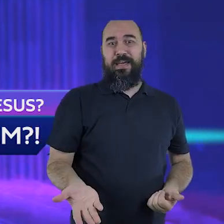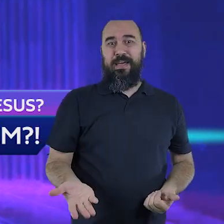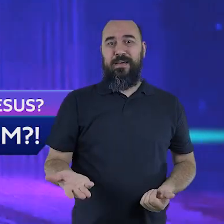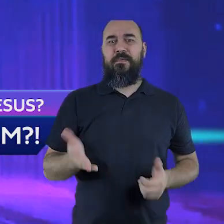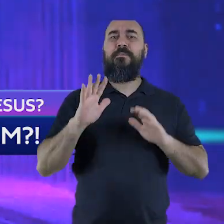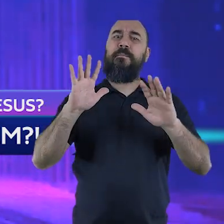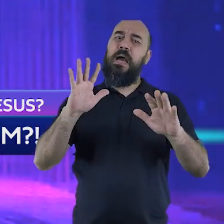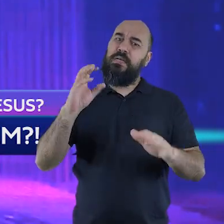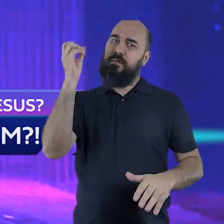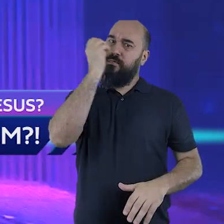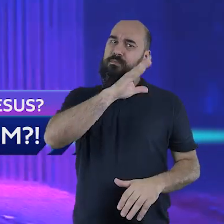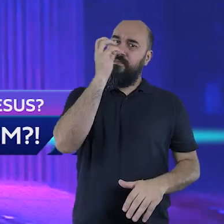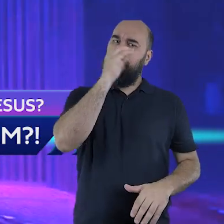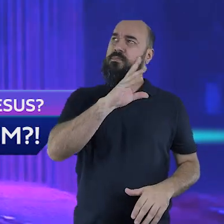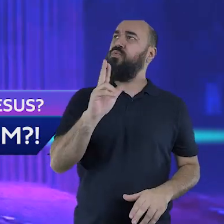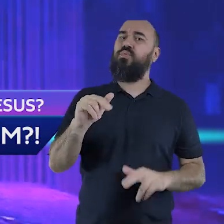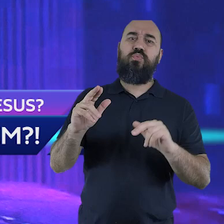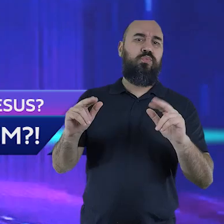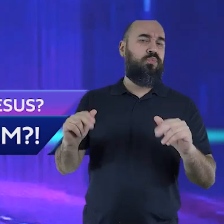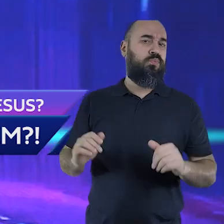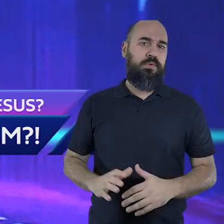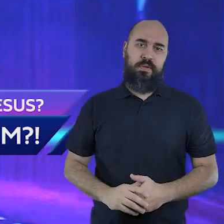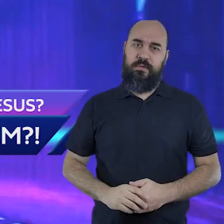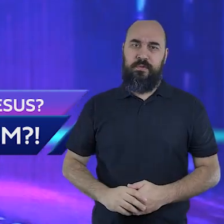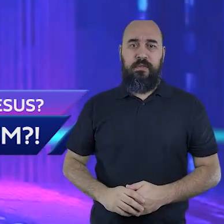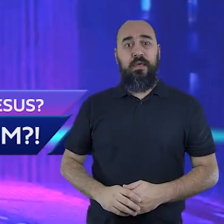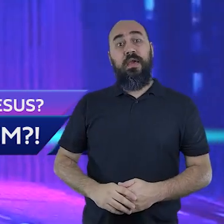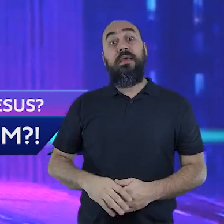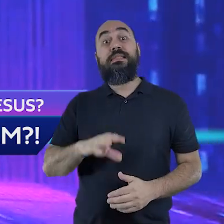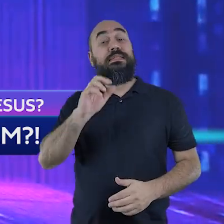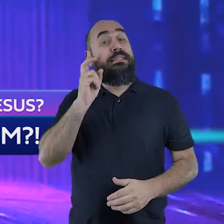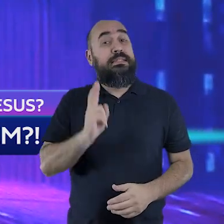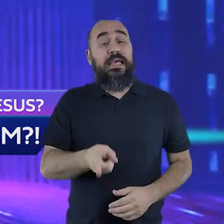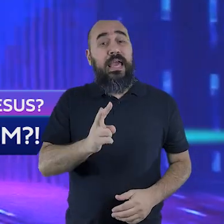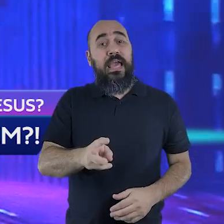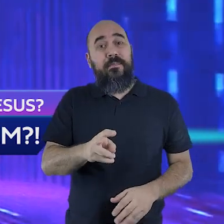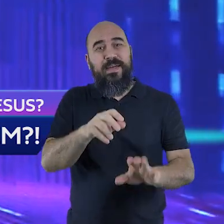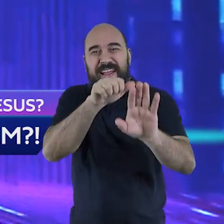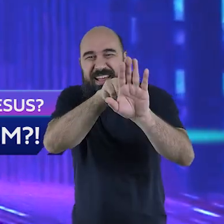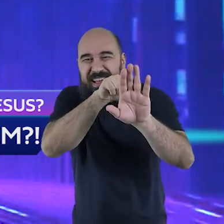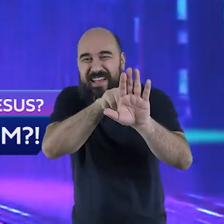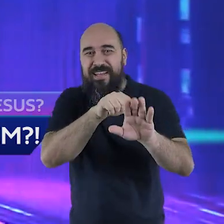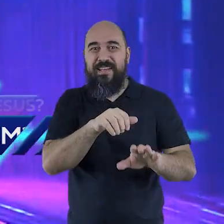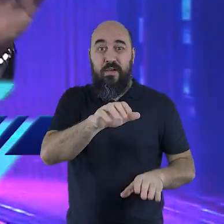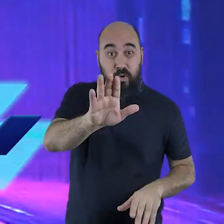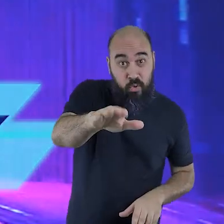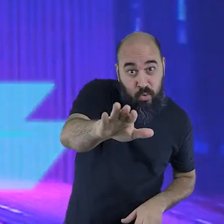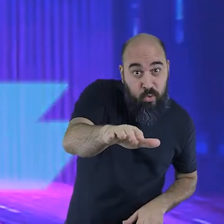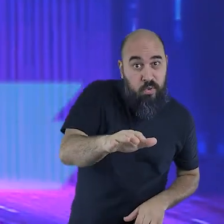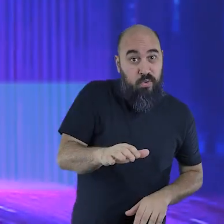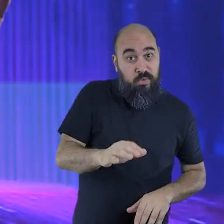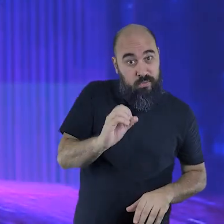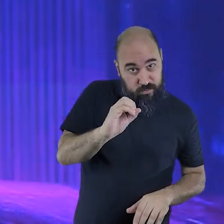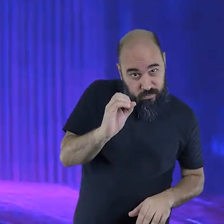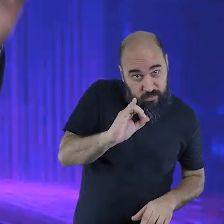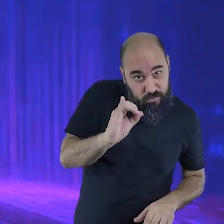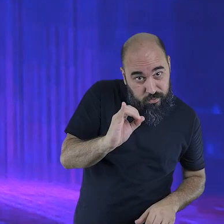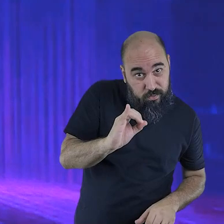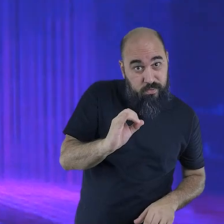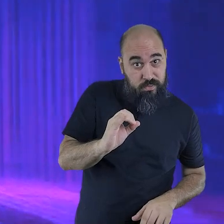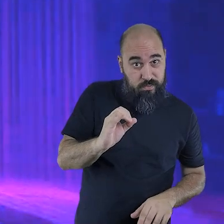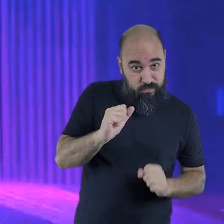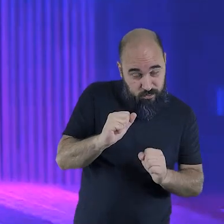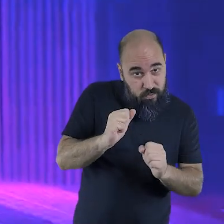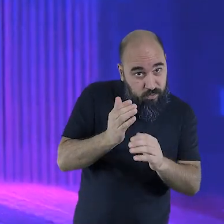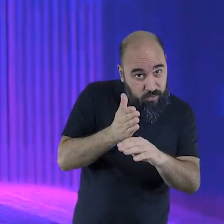mas ele nunca fará isso contra a sua vontade Deus nunca vai te obrigar a se